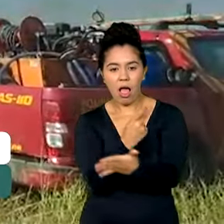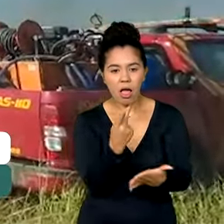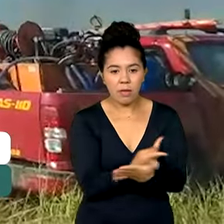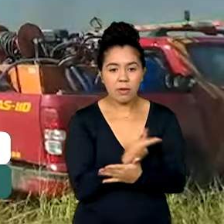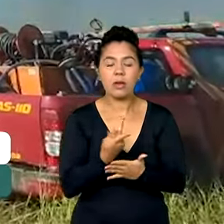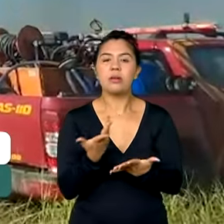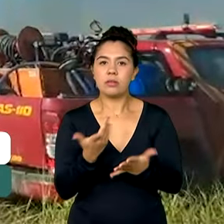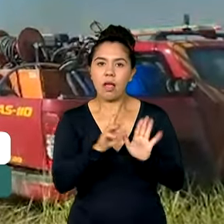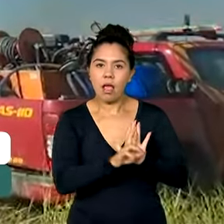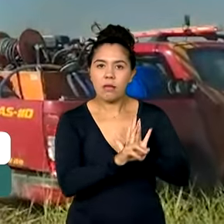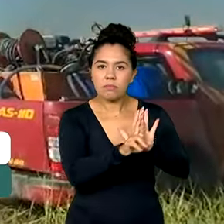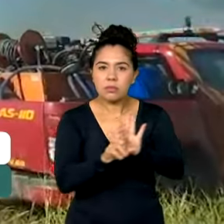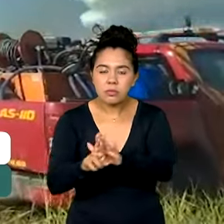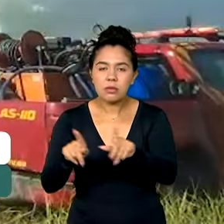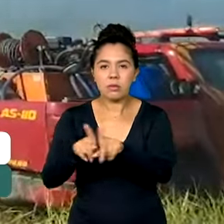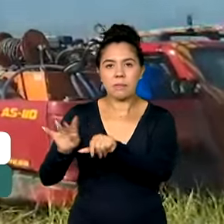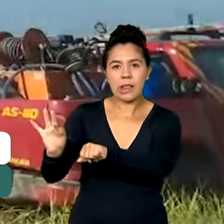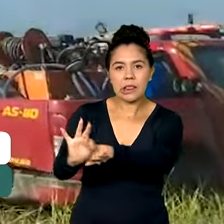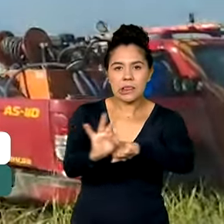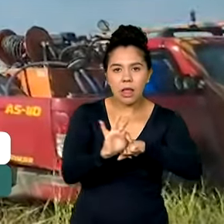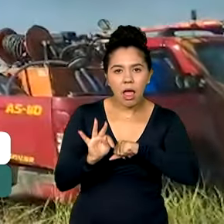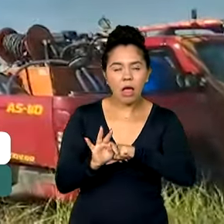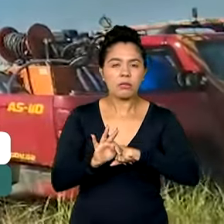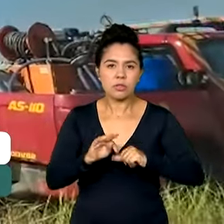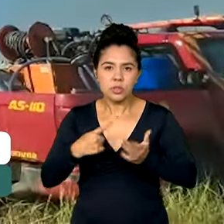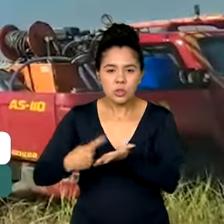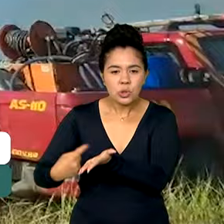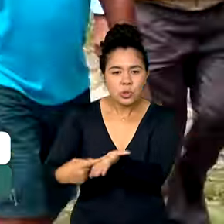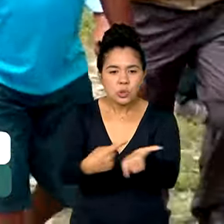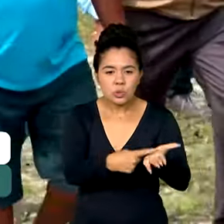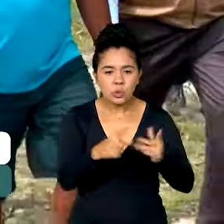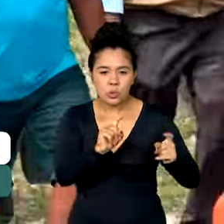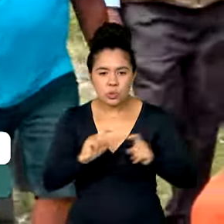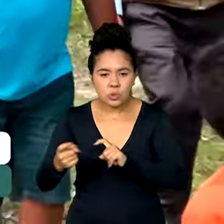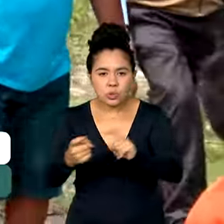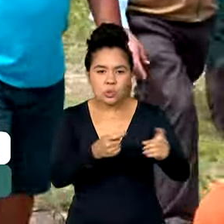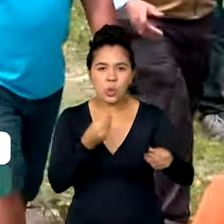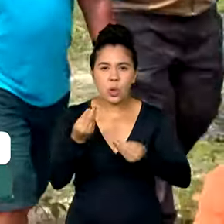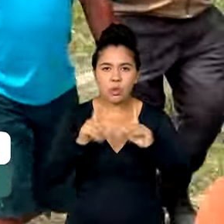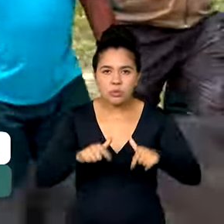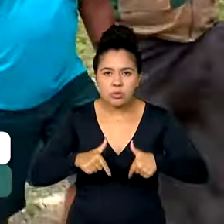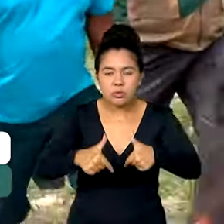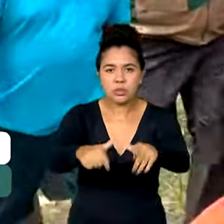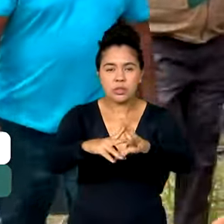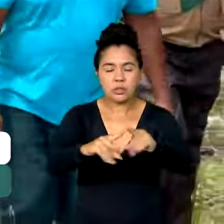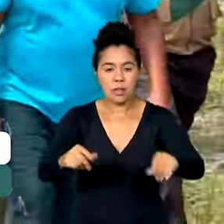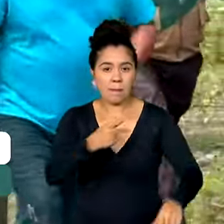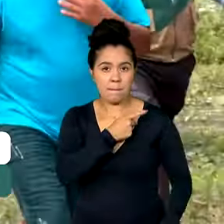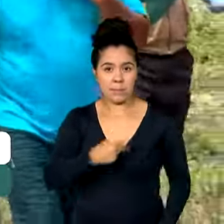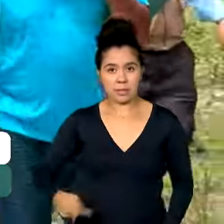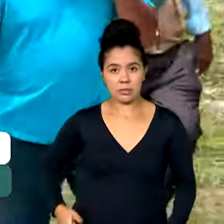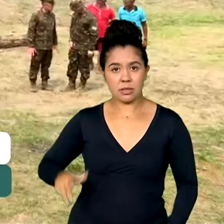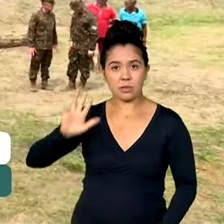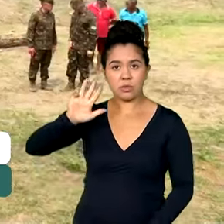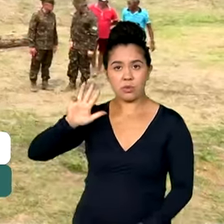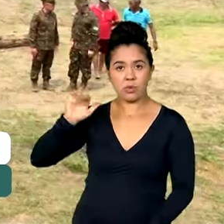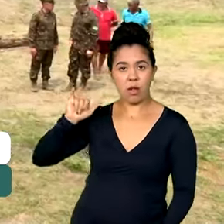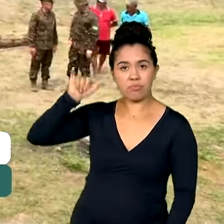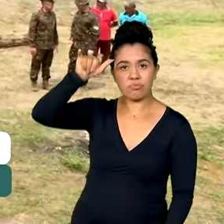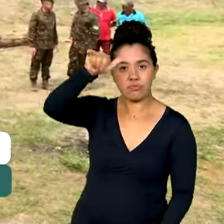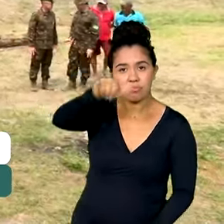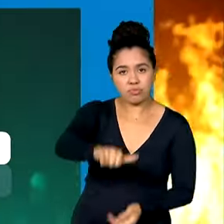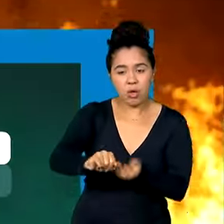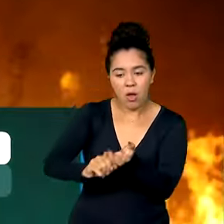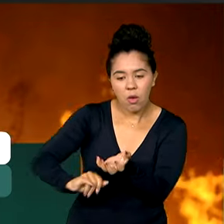técnicos definem ações de combate aos efeitos climáticos. O presidente Lula foi ao Pantanal e o Amazonas lançar